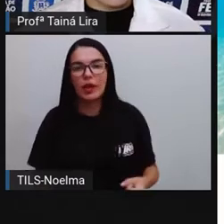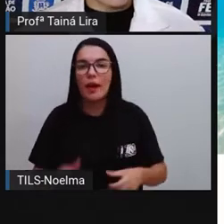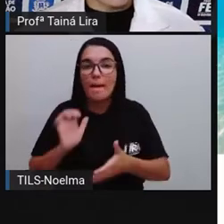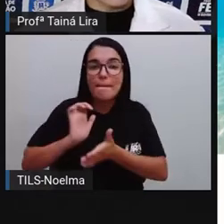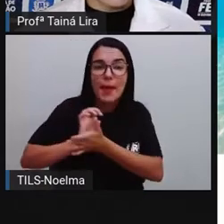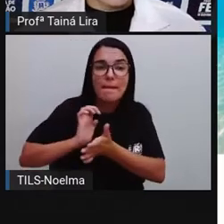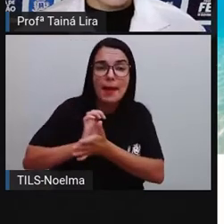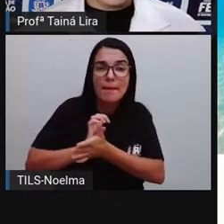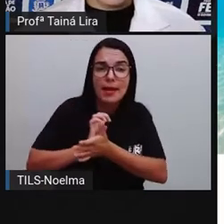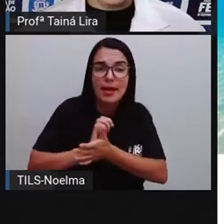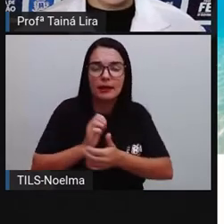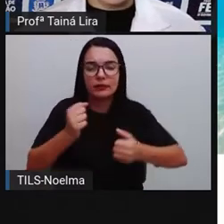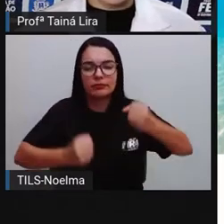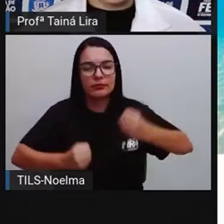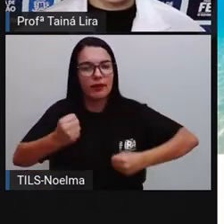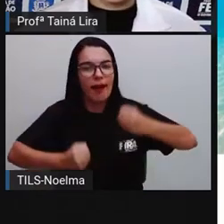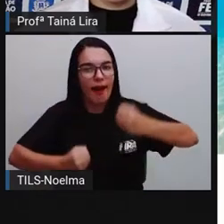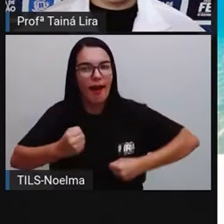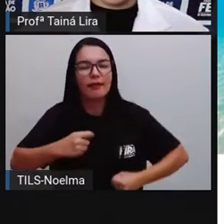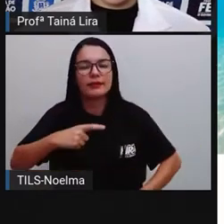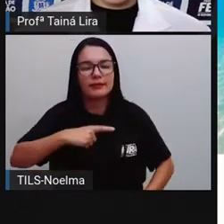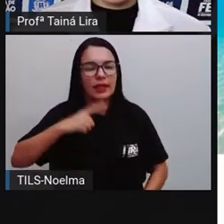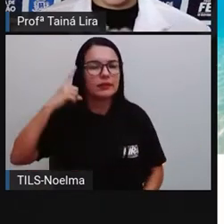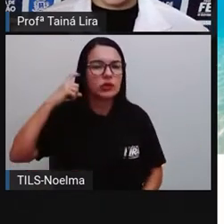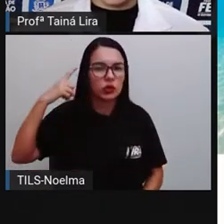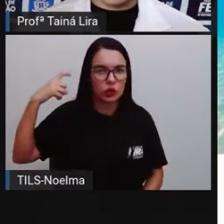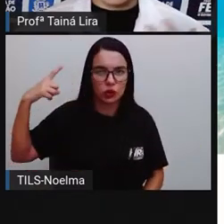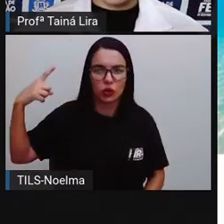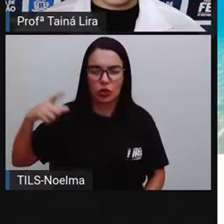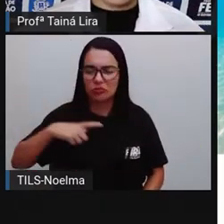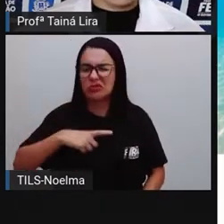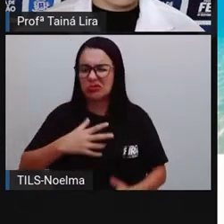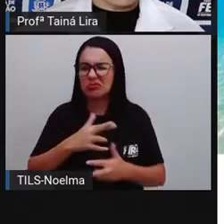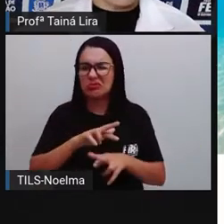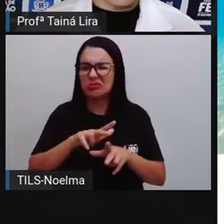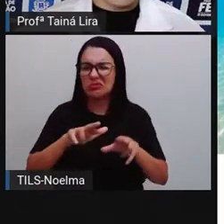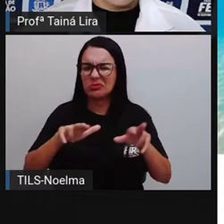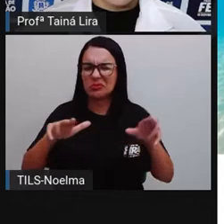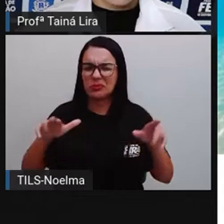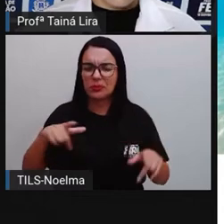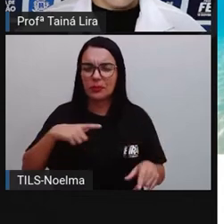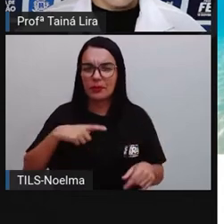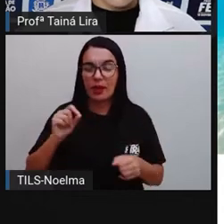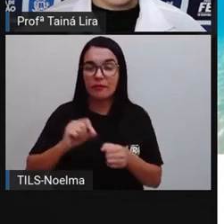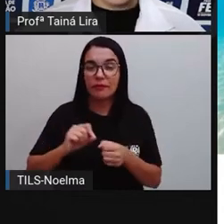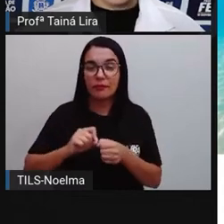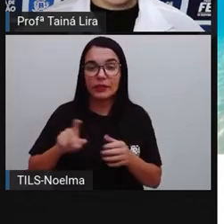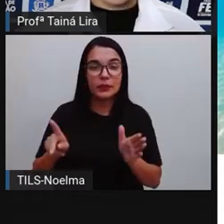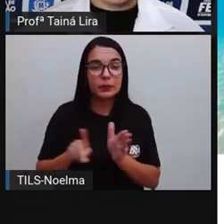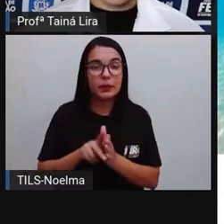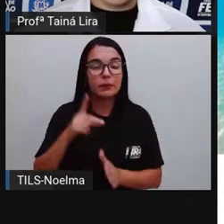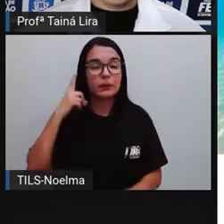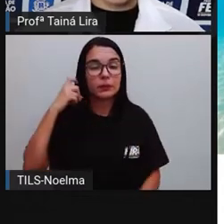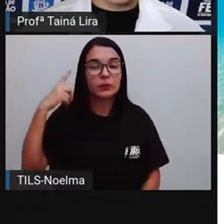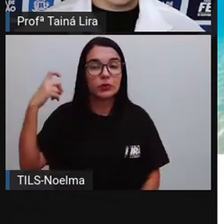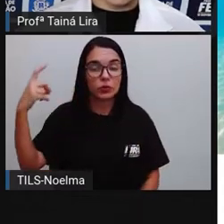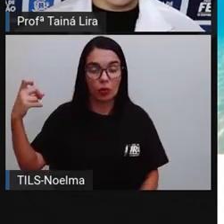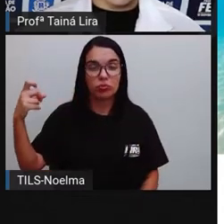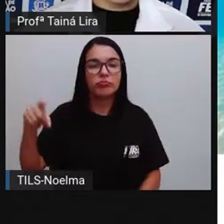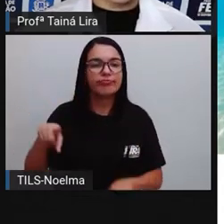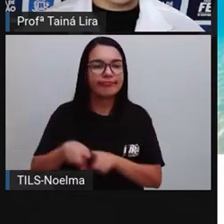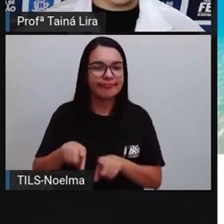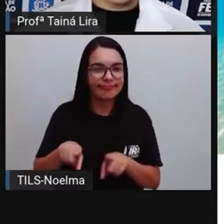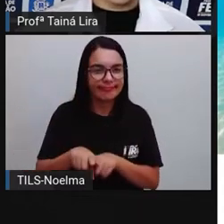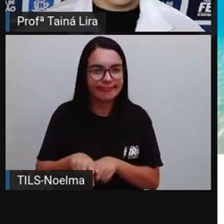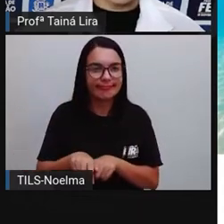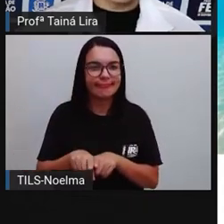carro. Então, existem várias maneiras de a gente produzir som, tá? A gente consegue produzir som, ó,